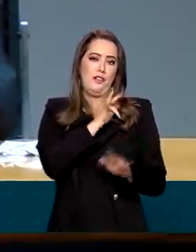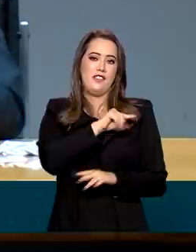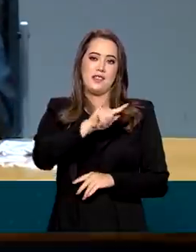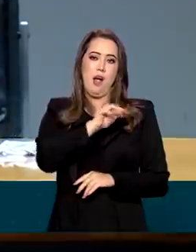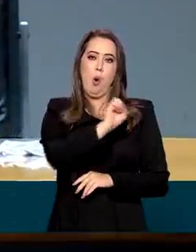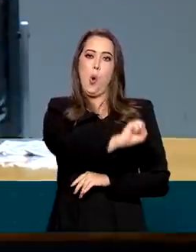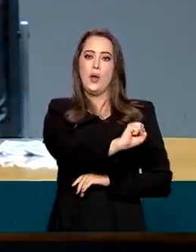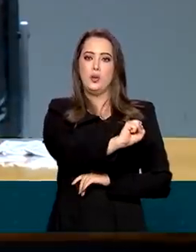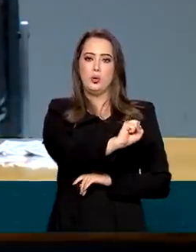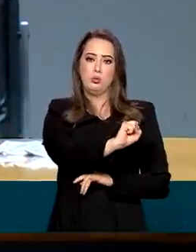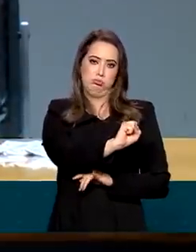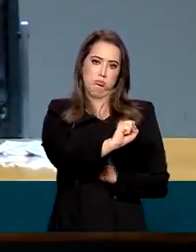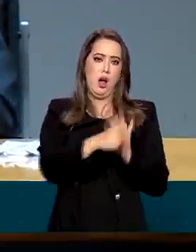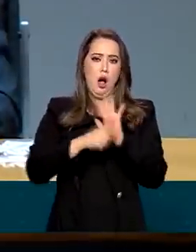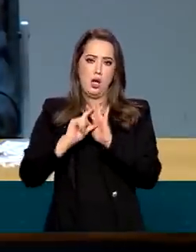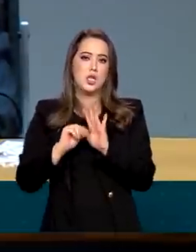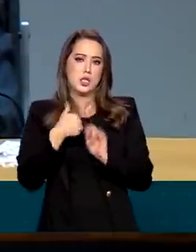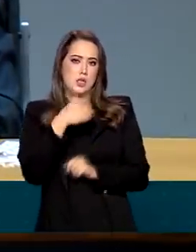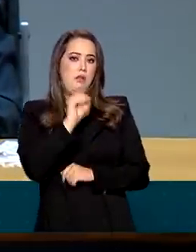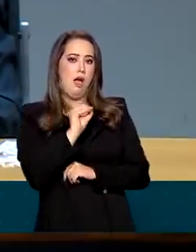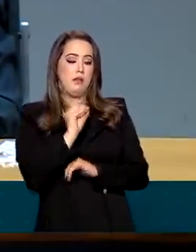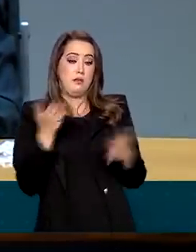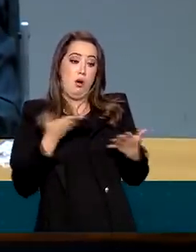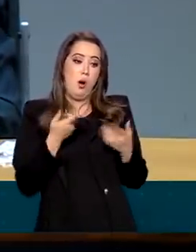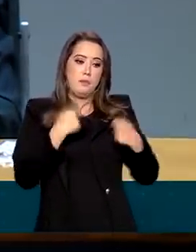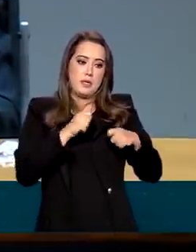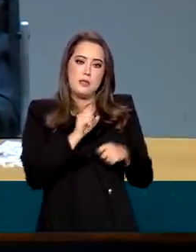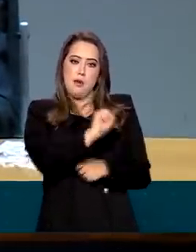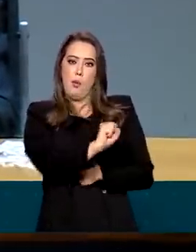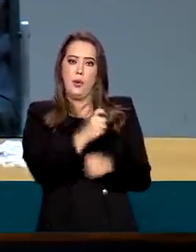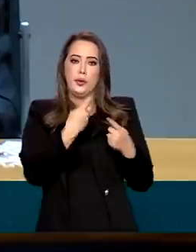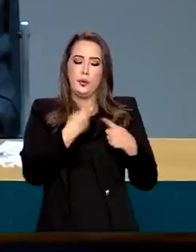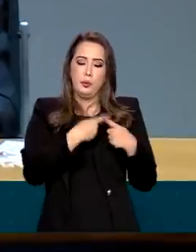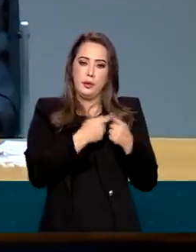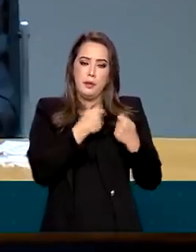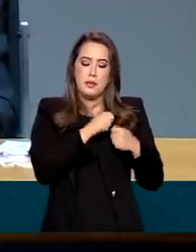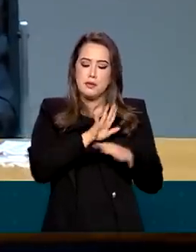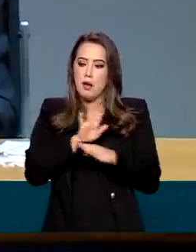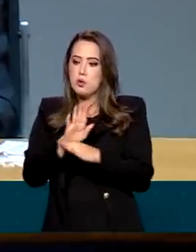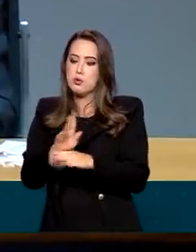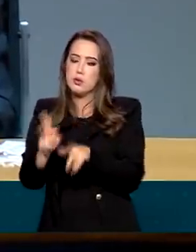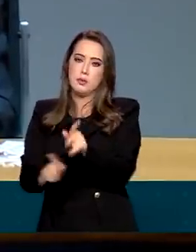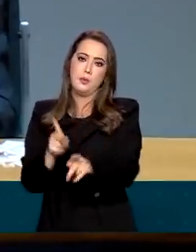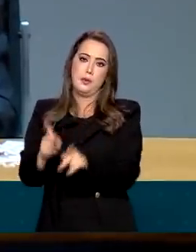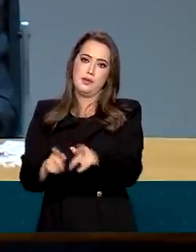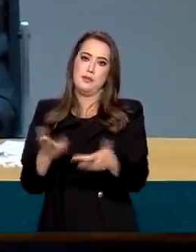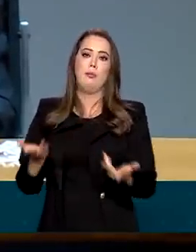Então, essa posição de equilíbrio que o presidente pede é completamente compreensível, porque ele fica